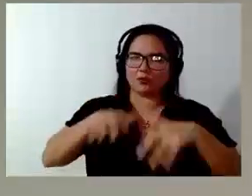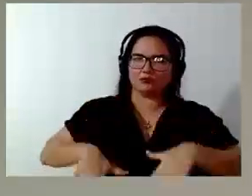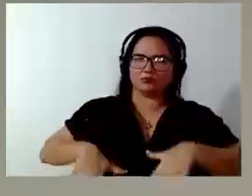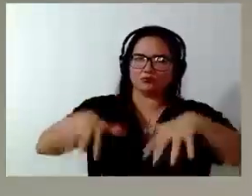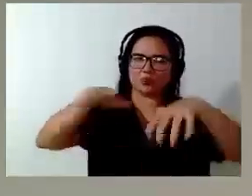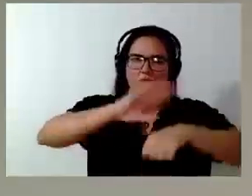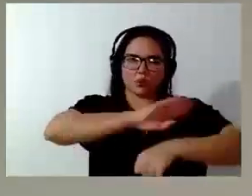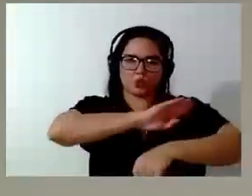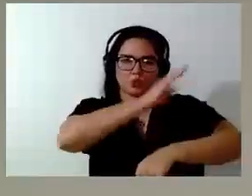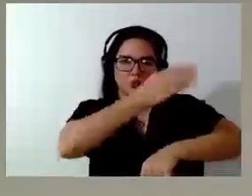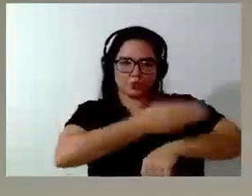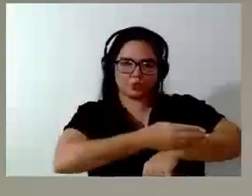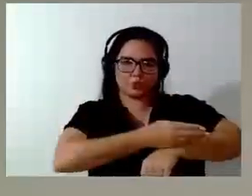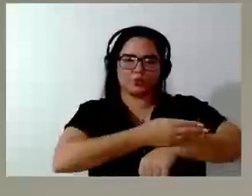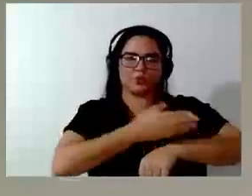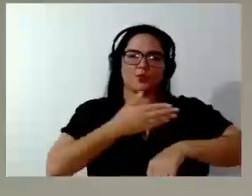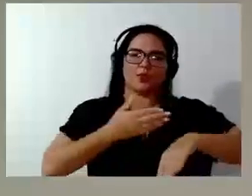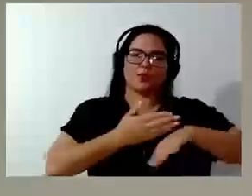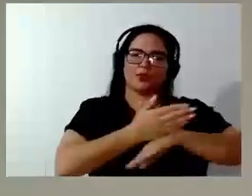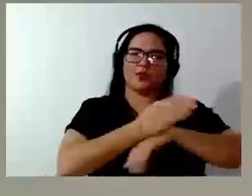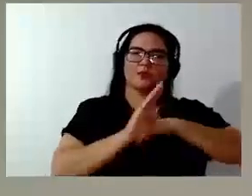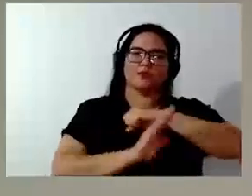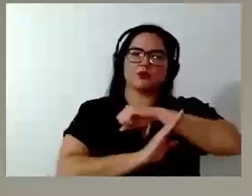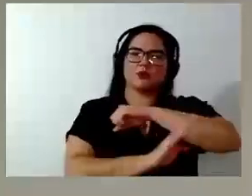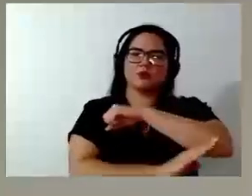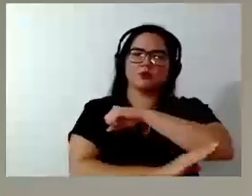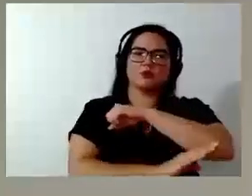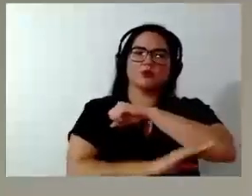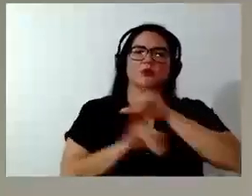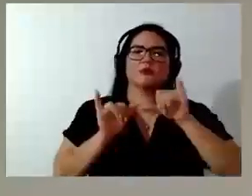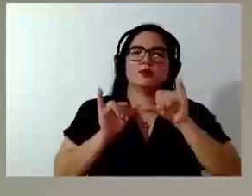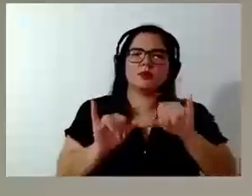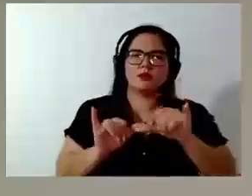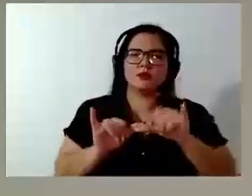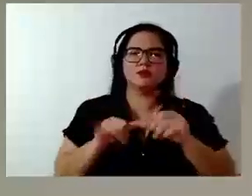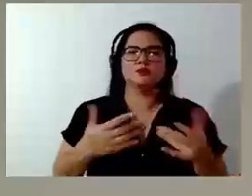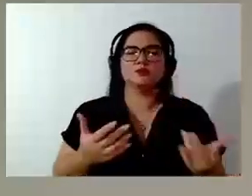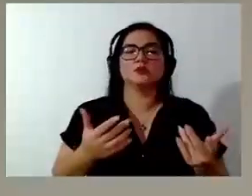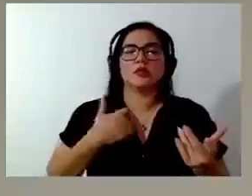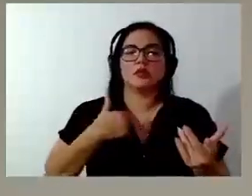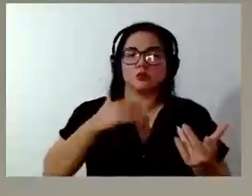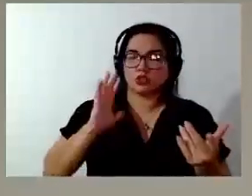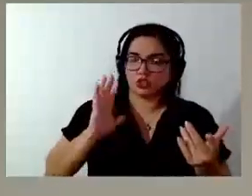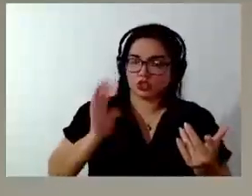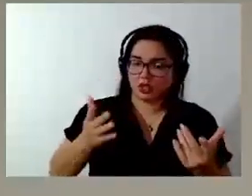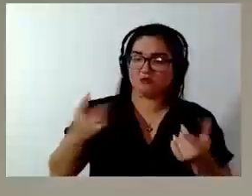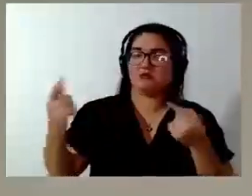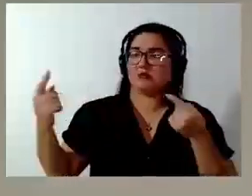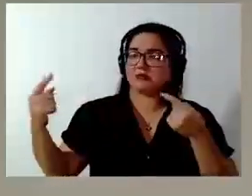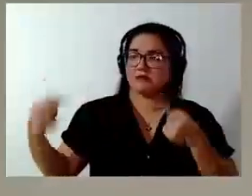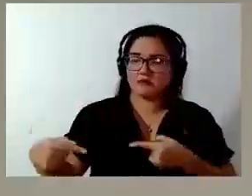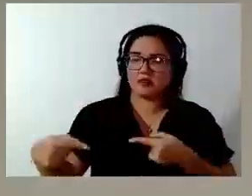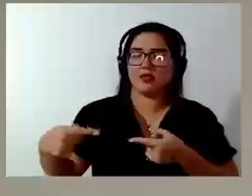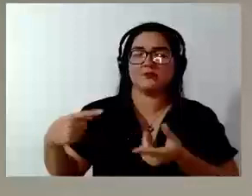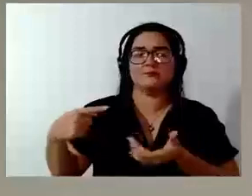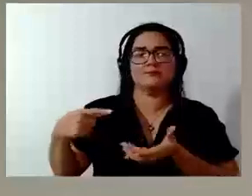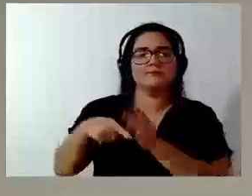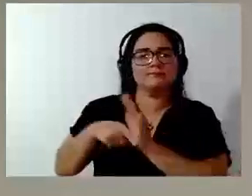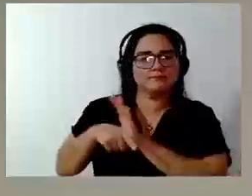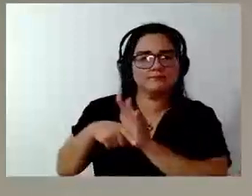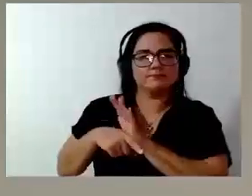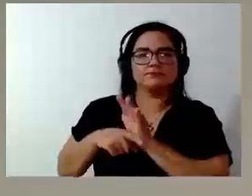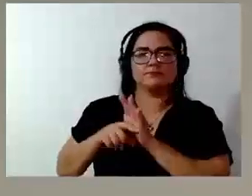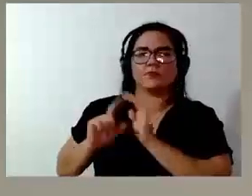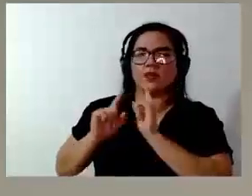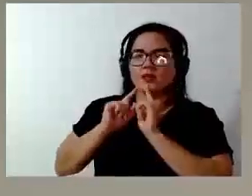entrada de Biguassu do Brasil atacadista, eu desafiei a Artegs nessa mesa aqui, nessa tribuna, que, se não resolvesse,